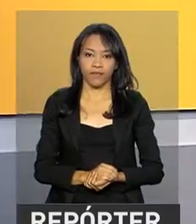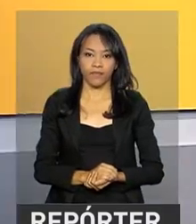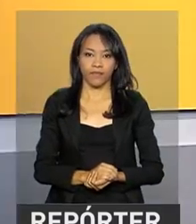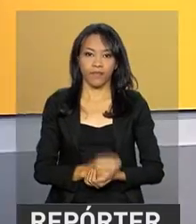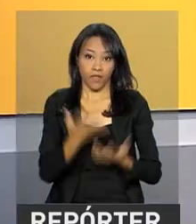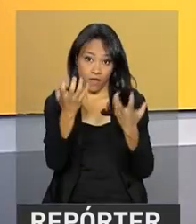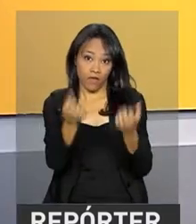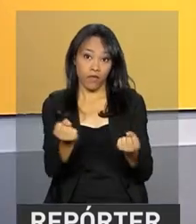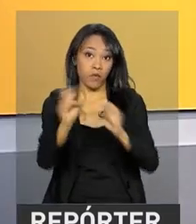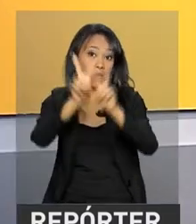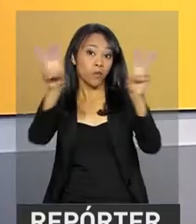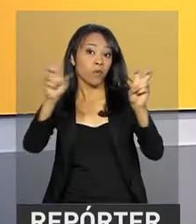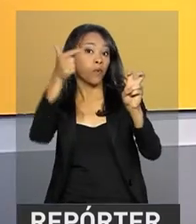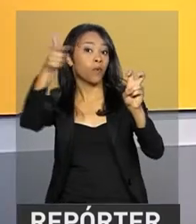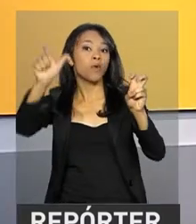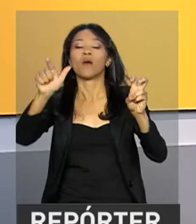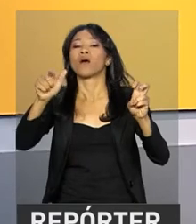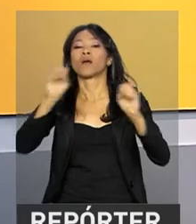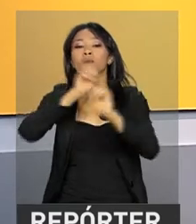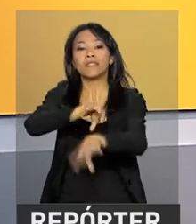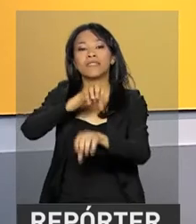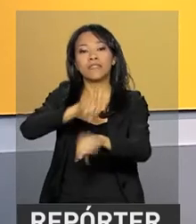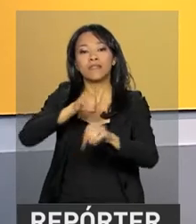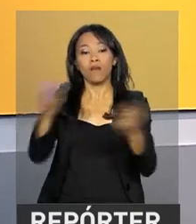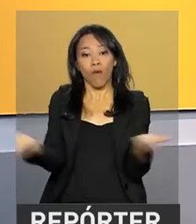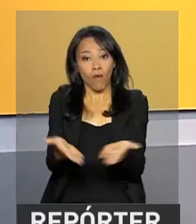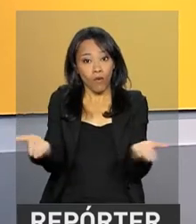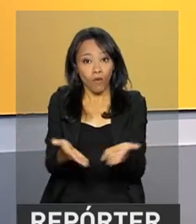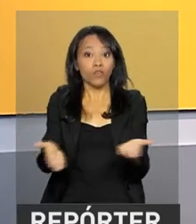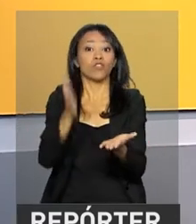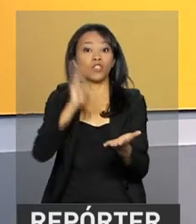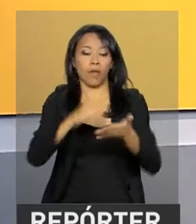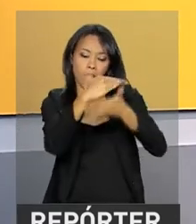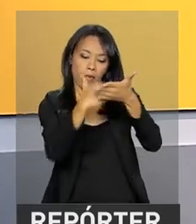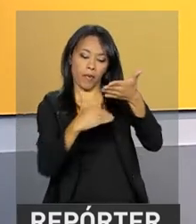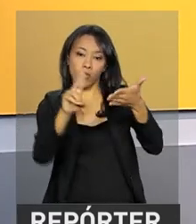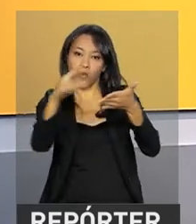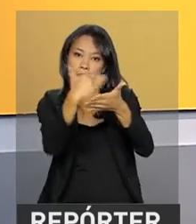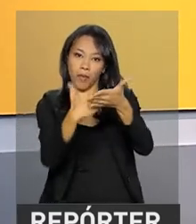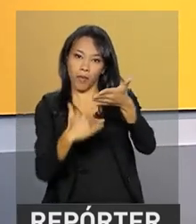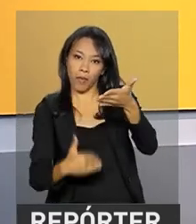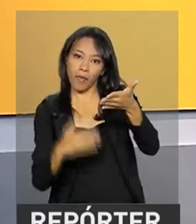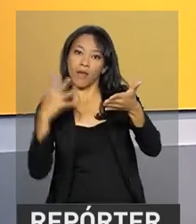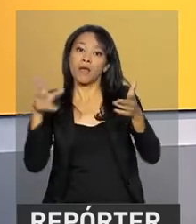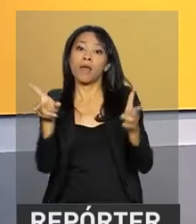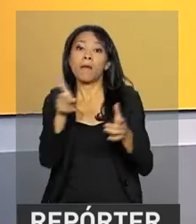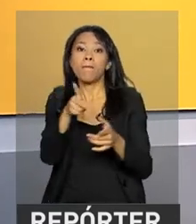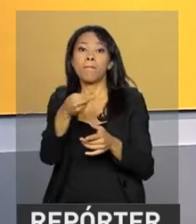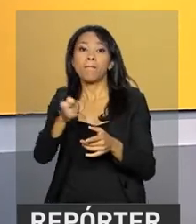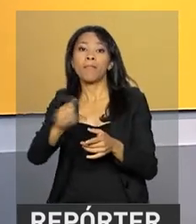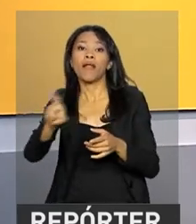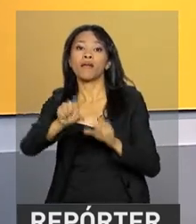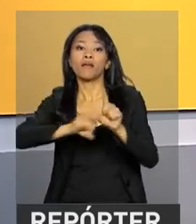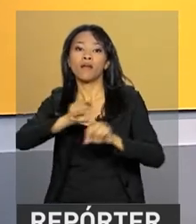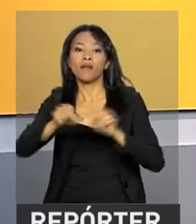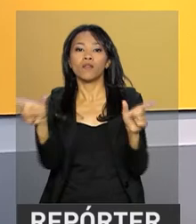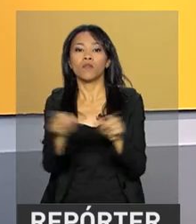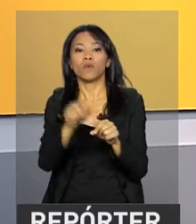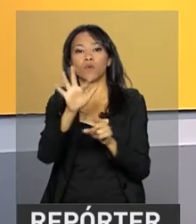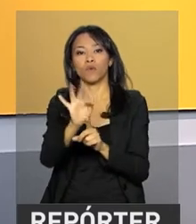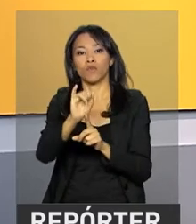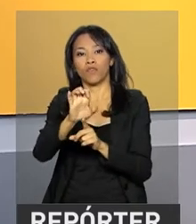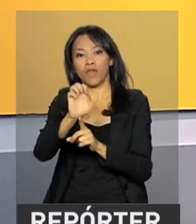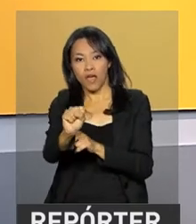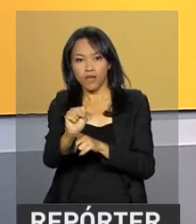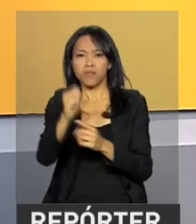Vamos falar agora de educação. Sai hoje a lista dos pré-selecionados no FIES, mesma data em que